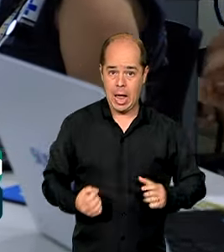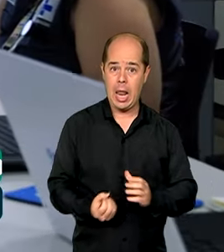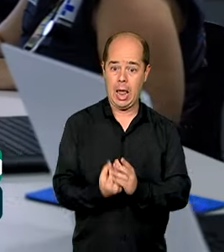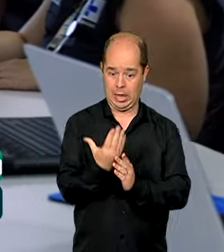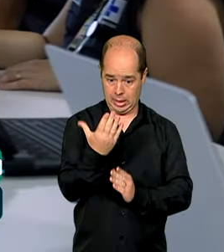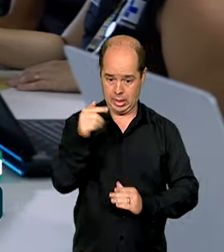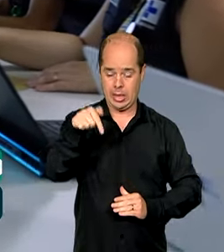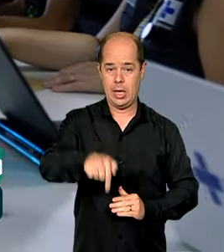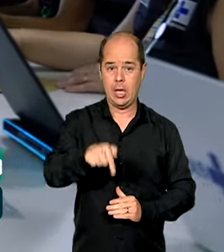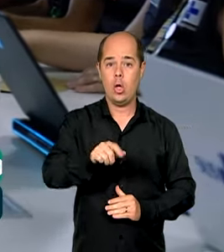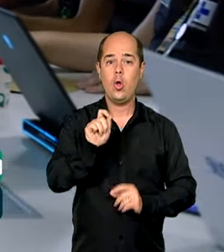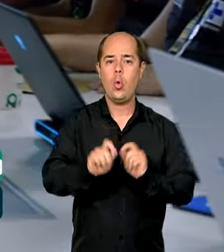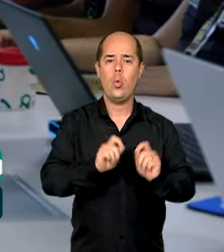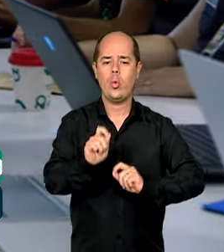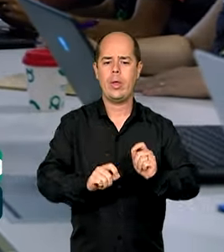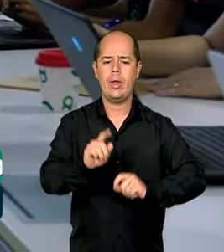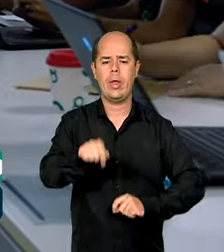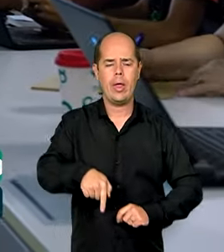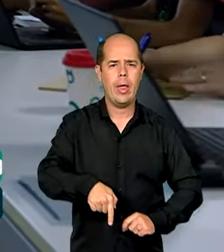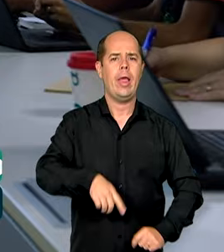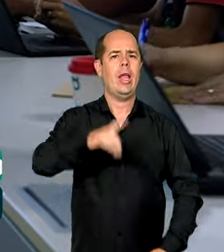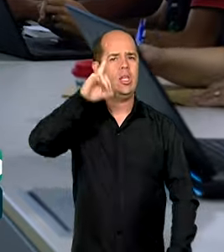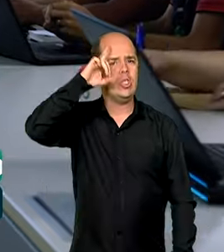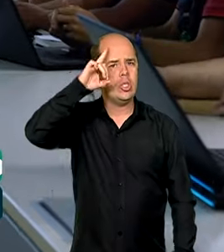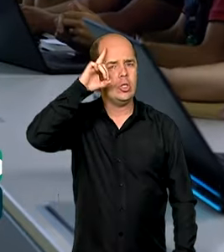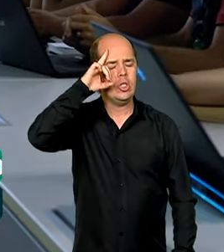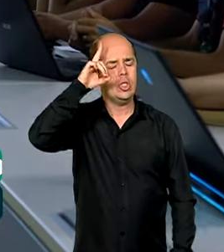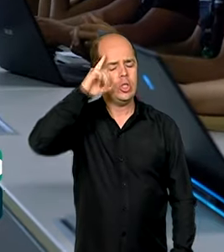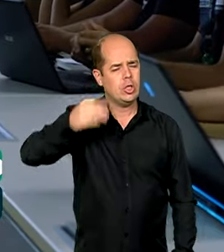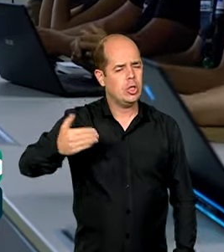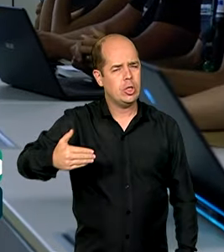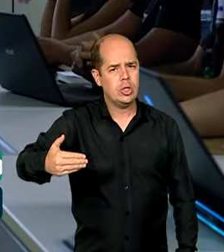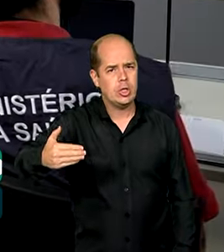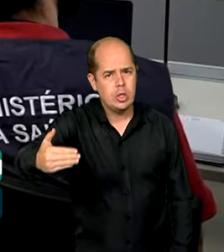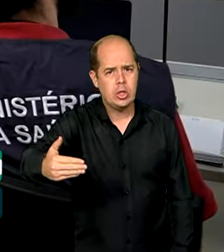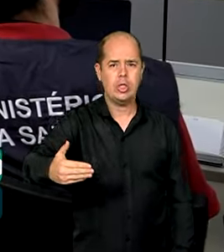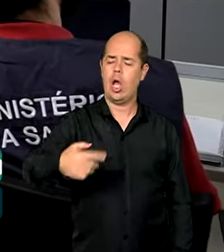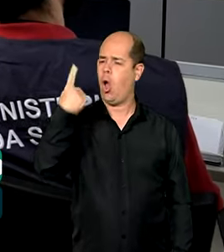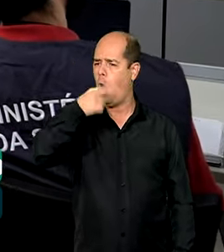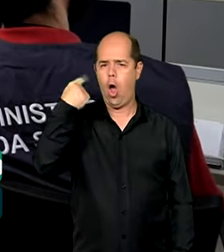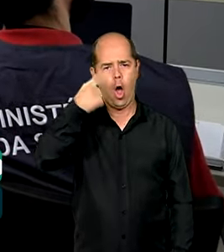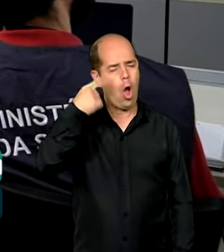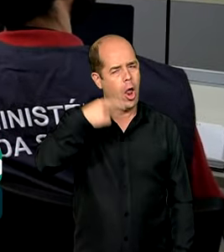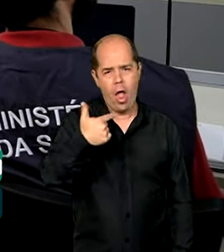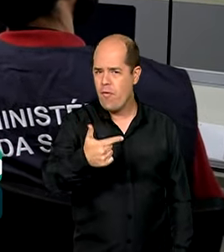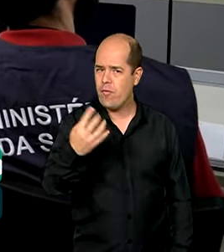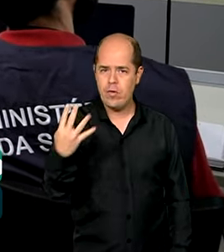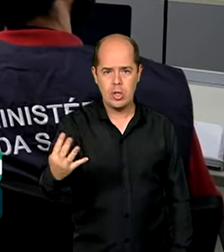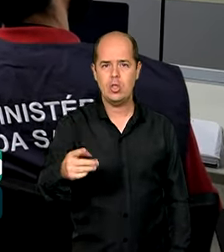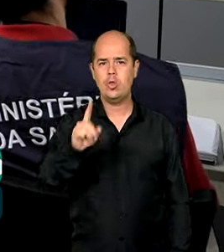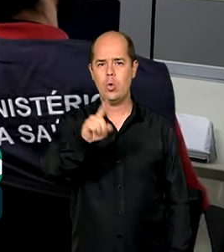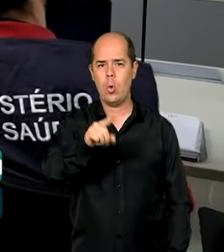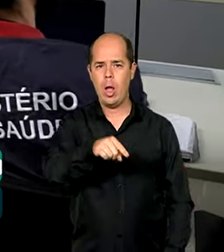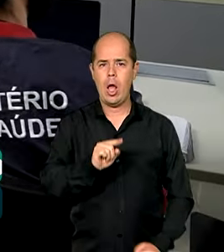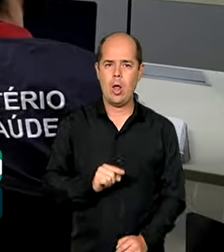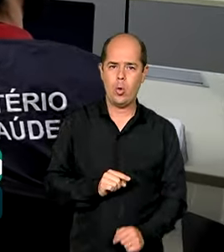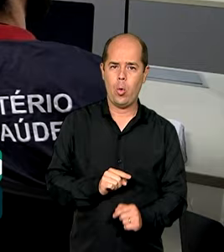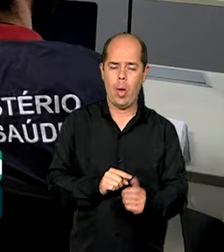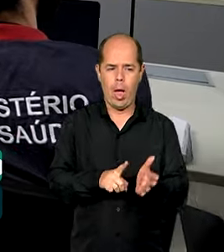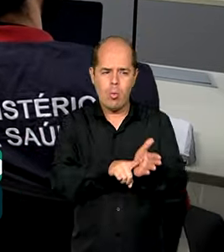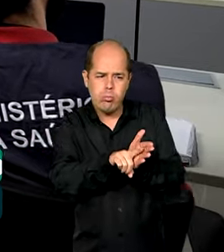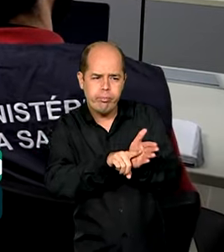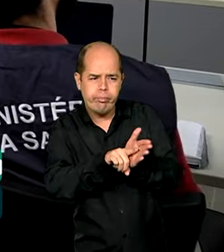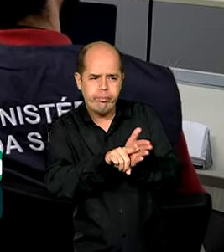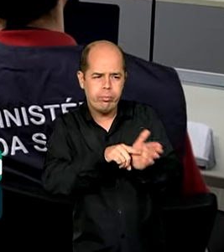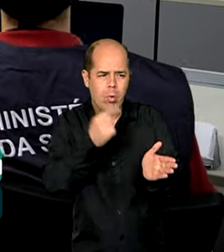funcionar 24 horas por dia, todos os dias da semana, com a função de monitorar doenças transmitidas